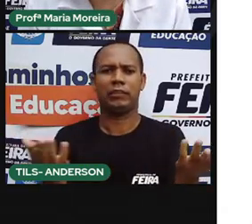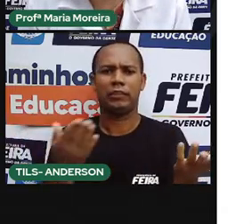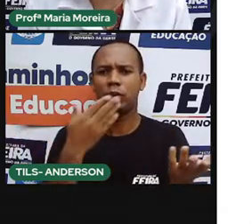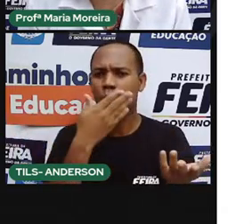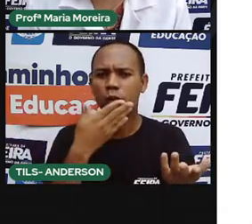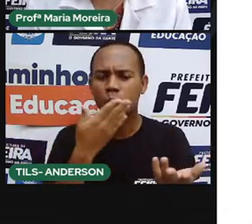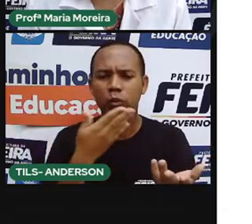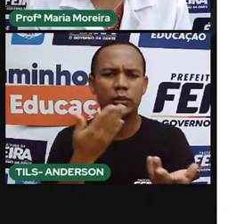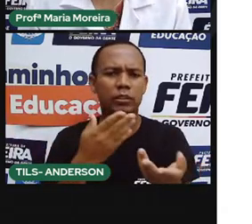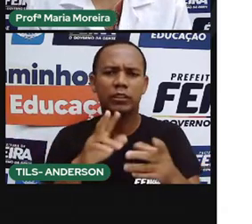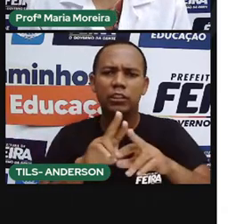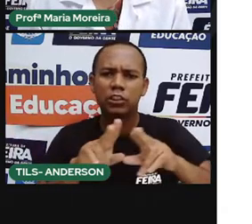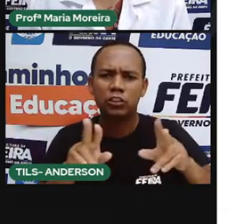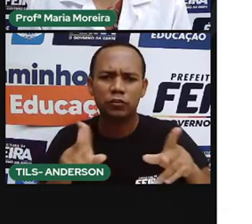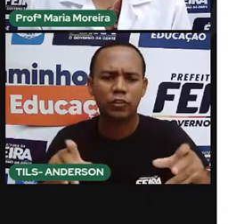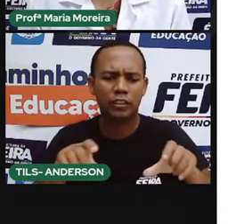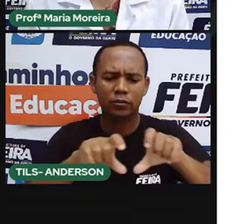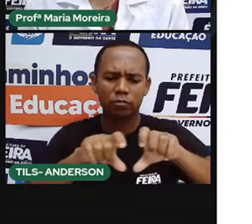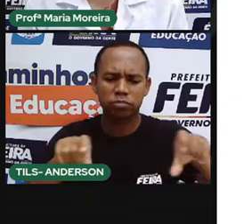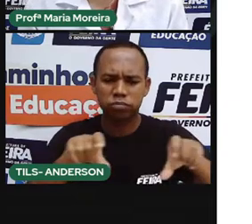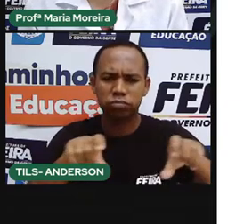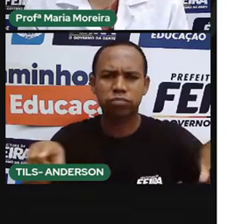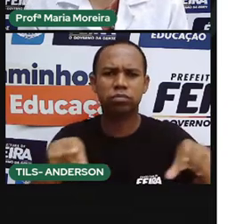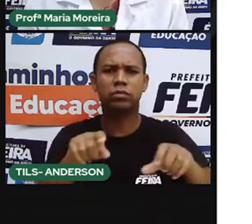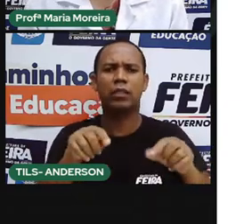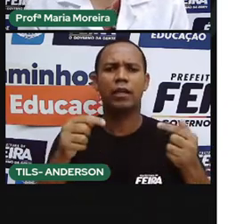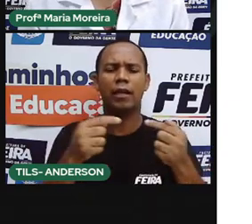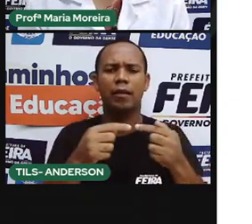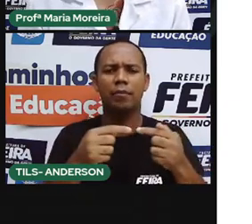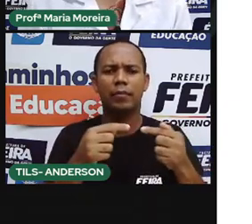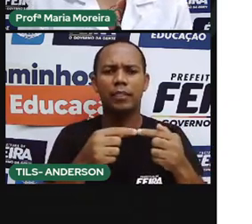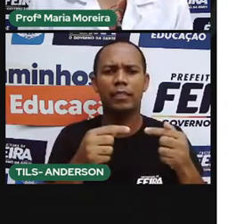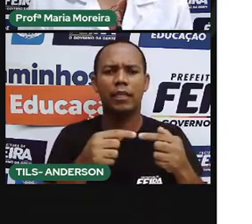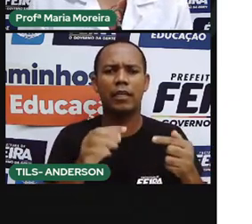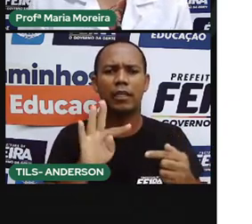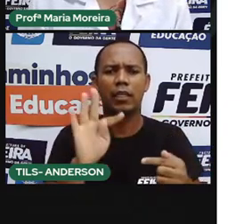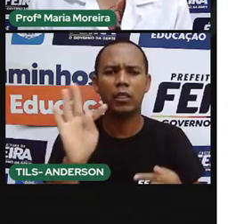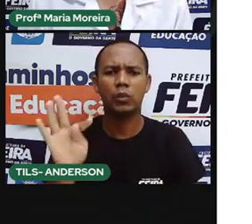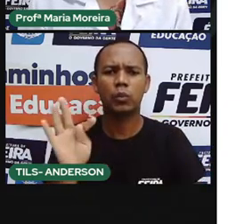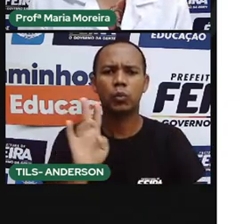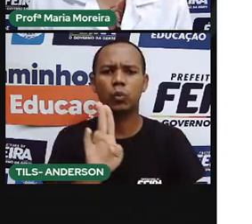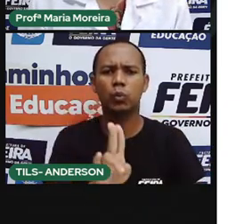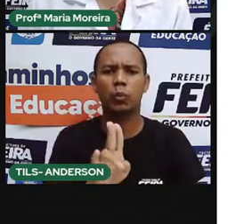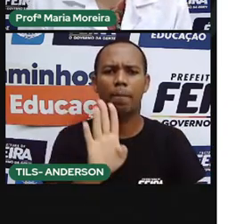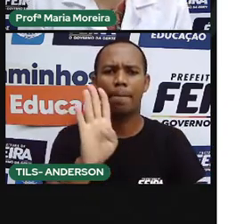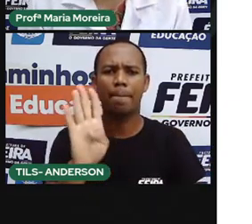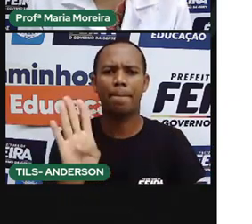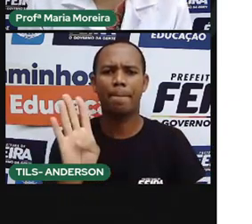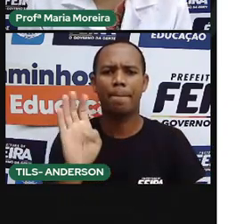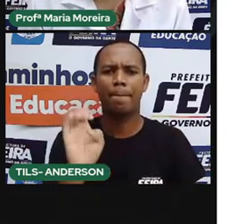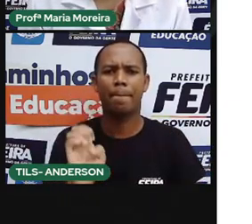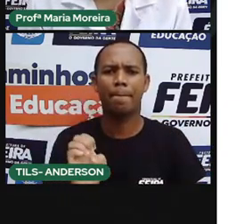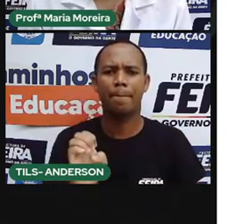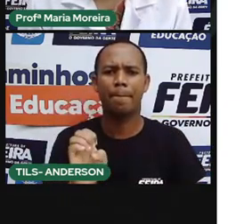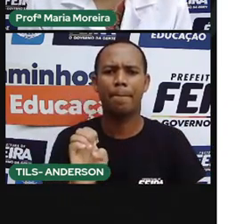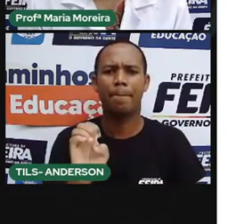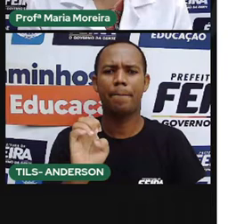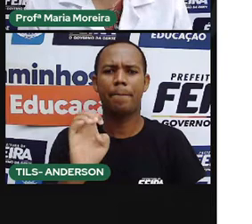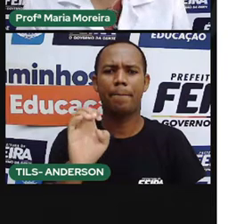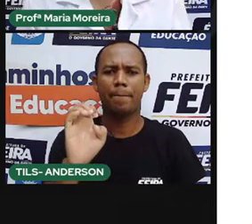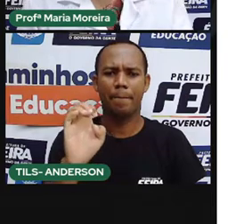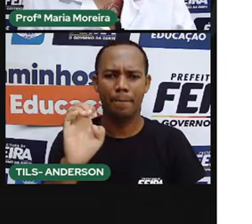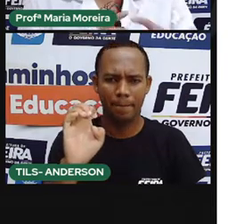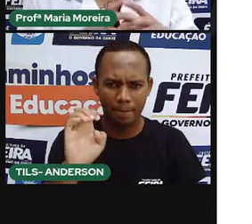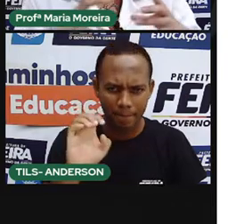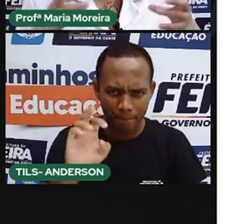doce, então esses são os tubérculos, né, o viame, né,